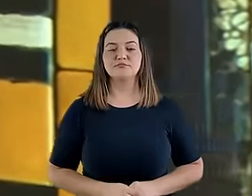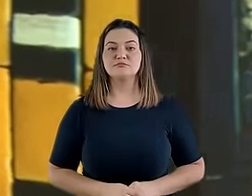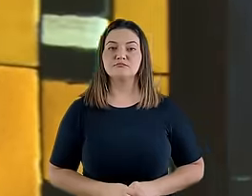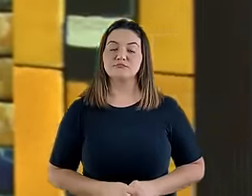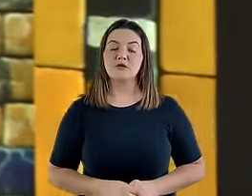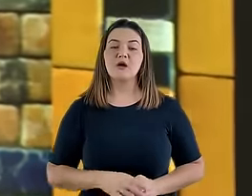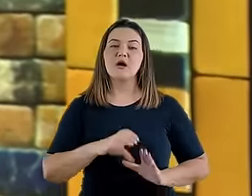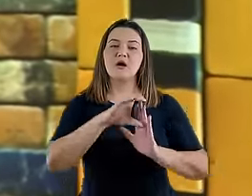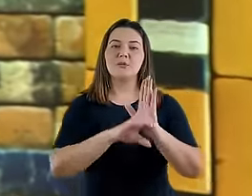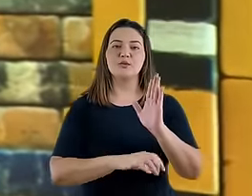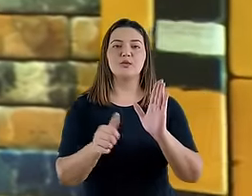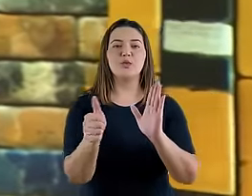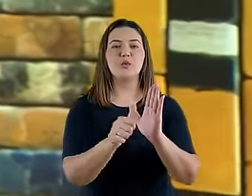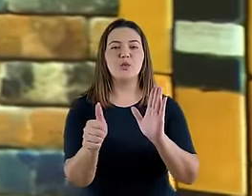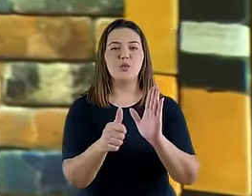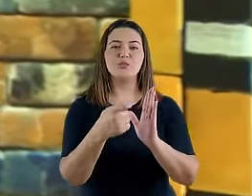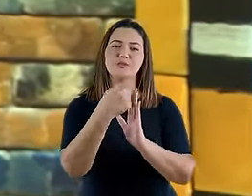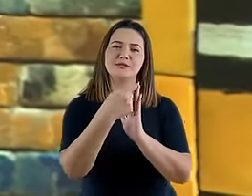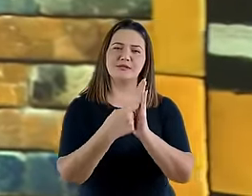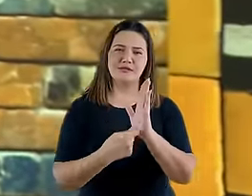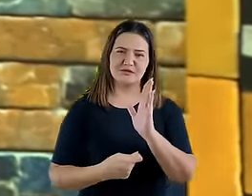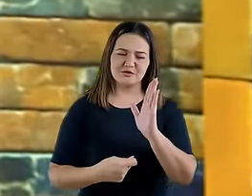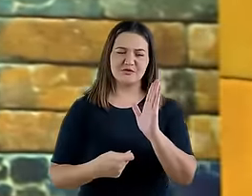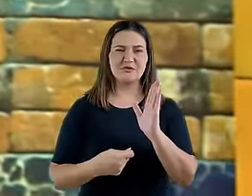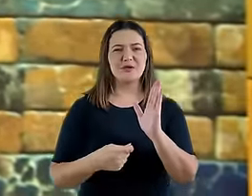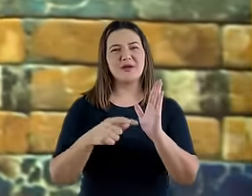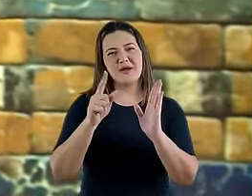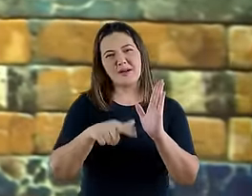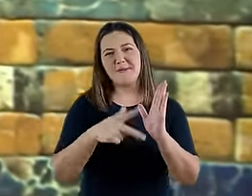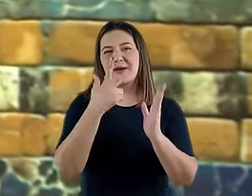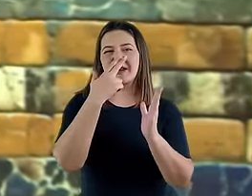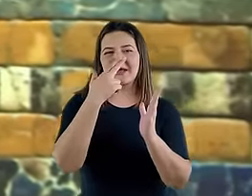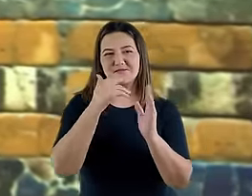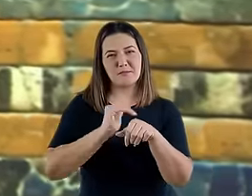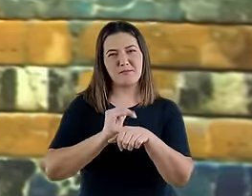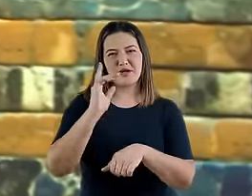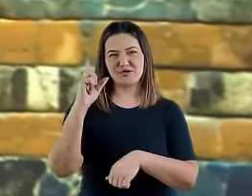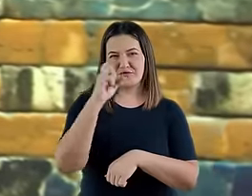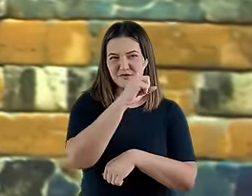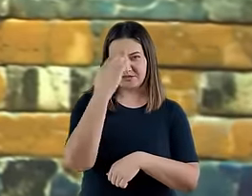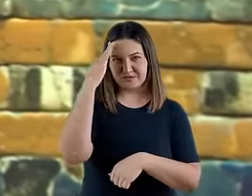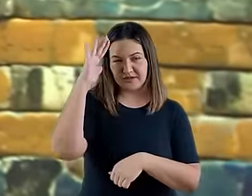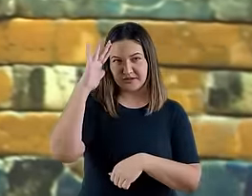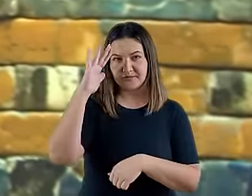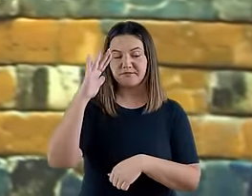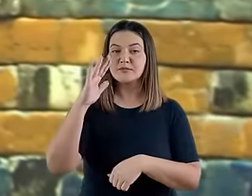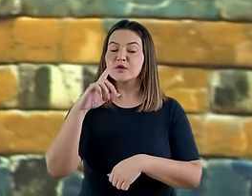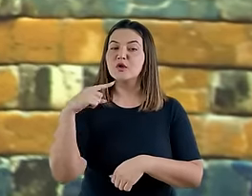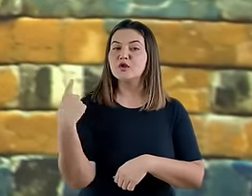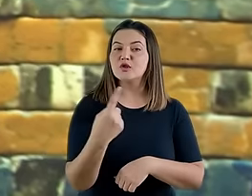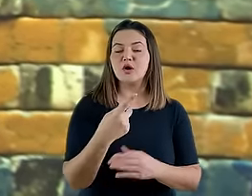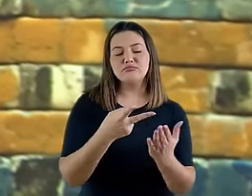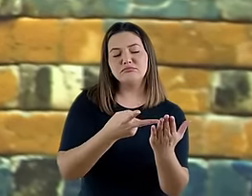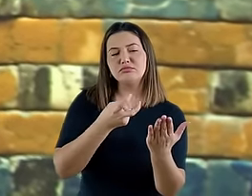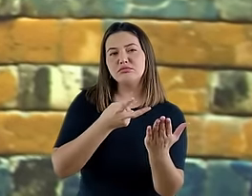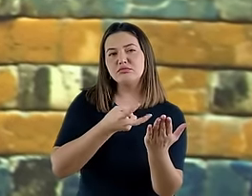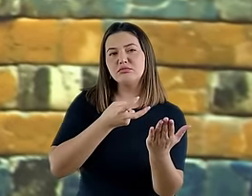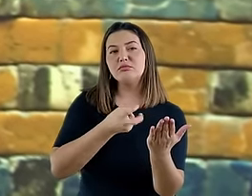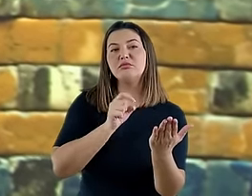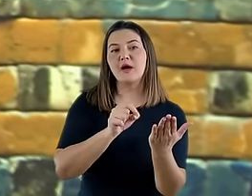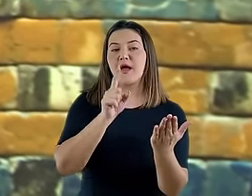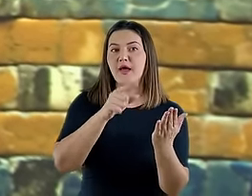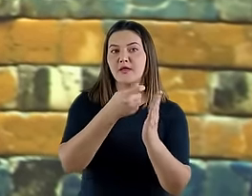especificamente do capítulo 11, que é a parte, que eu diria, o nó cego dessa extensão profética, o que vemos